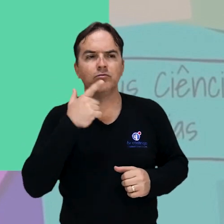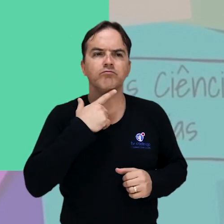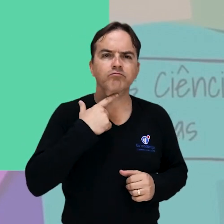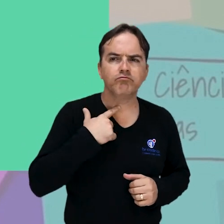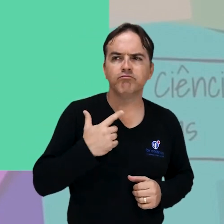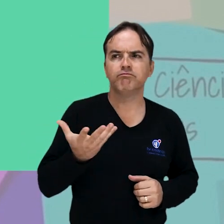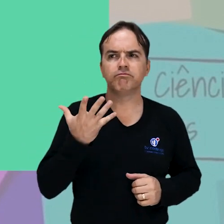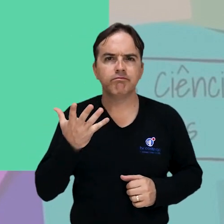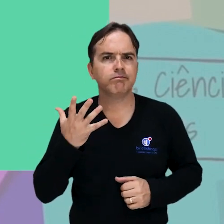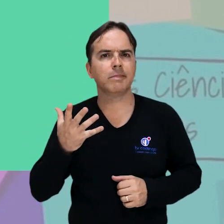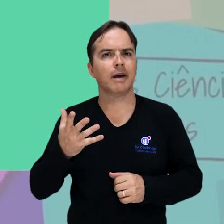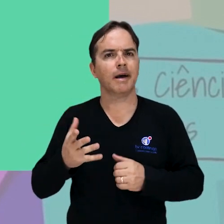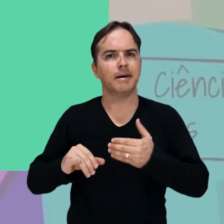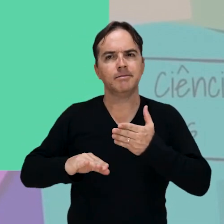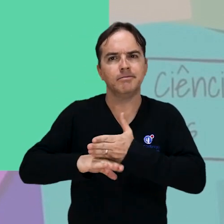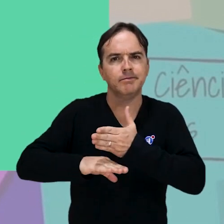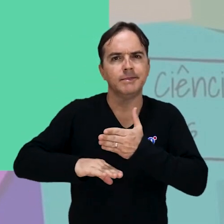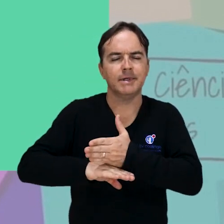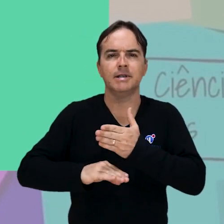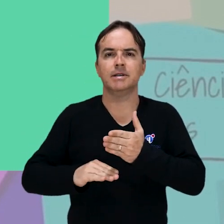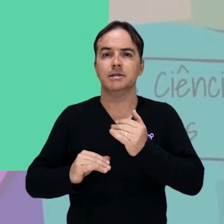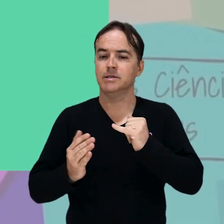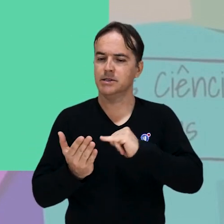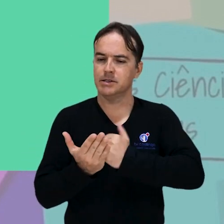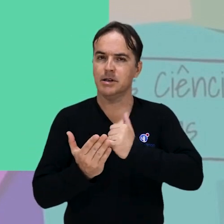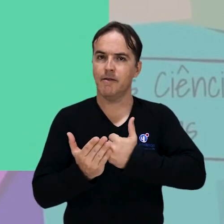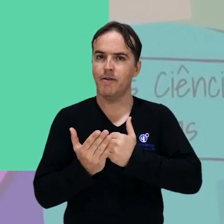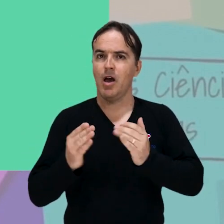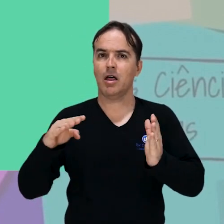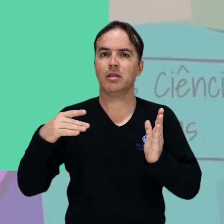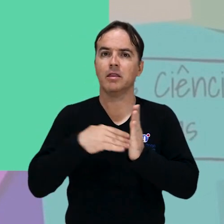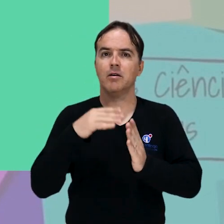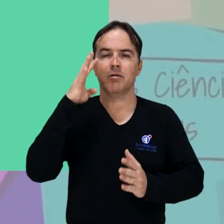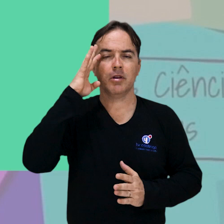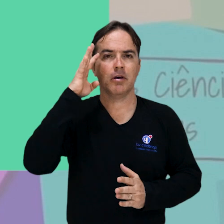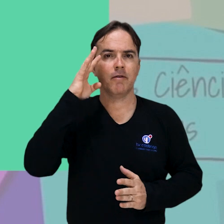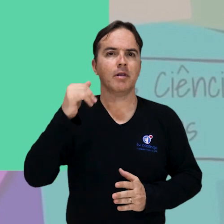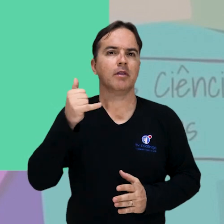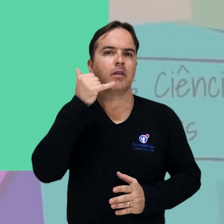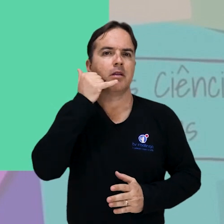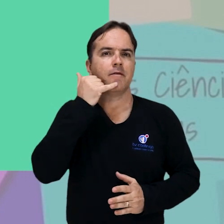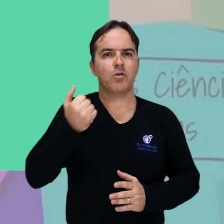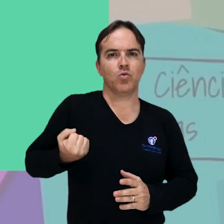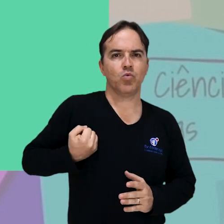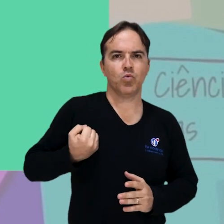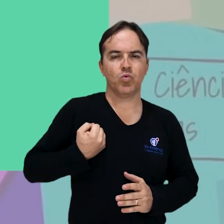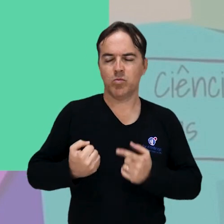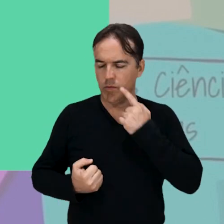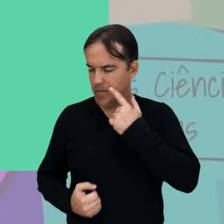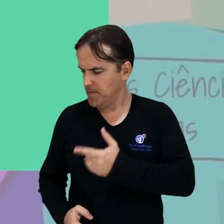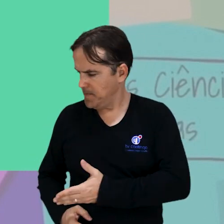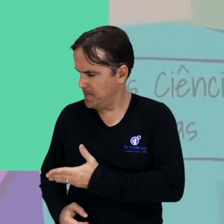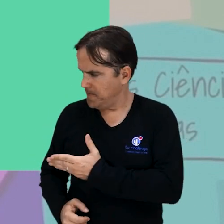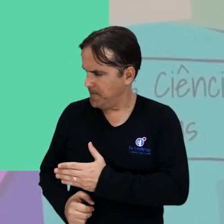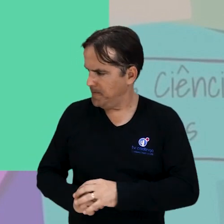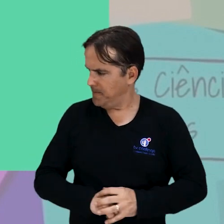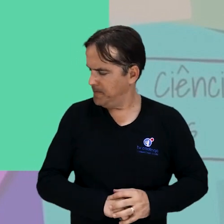podem se inscrever até a próxima sexta-feira pelo telefone 879